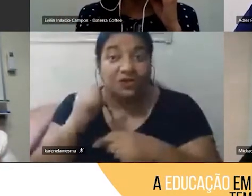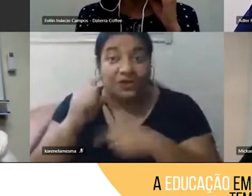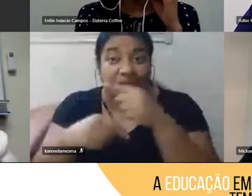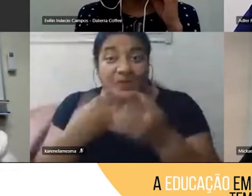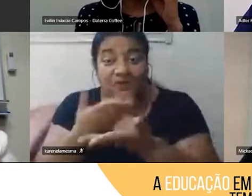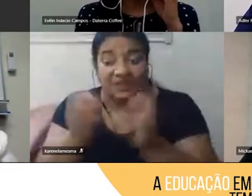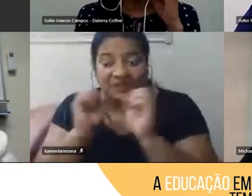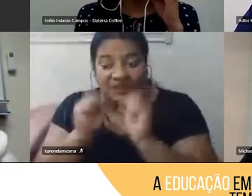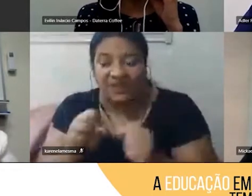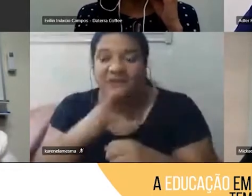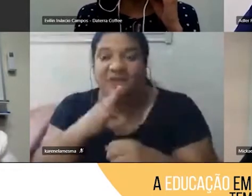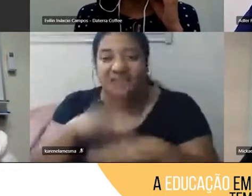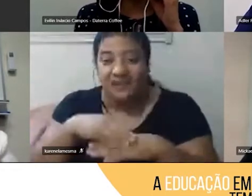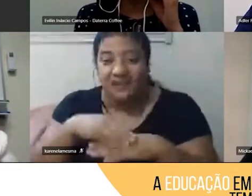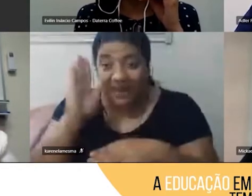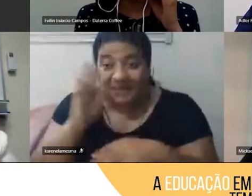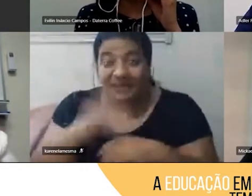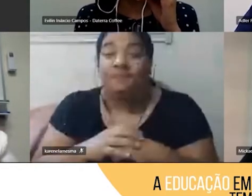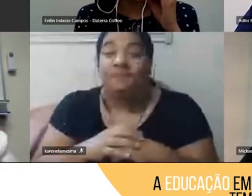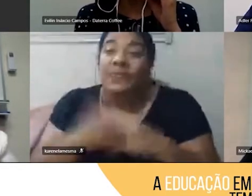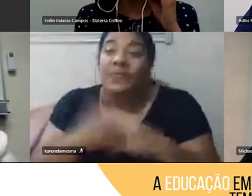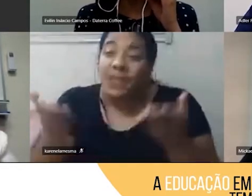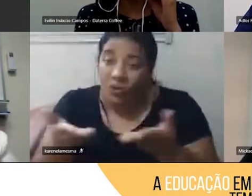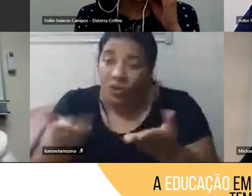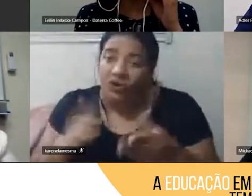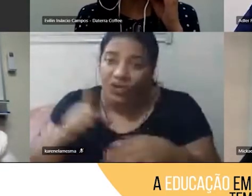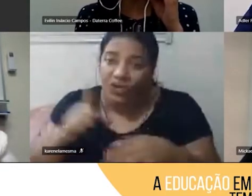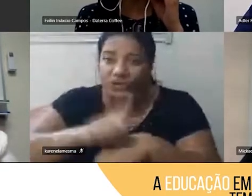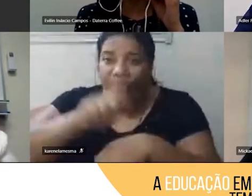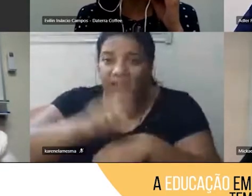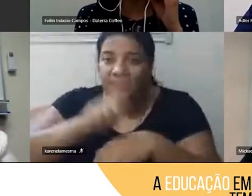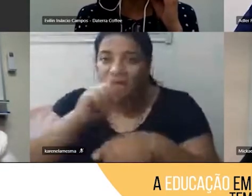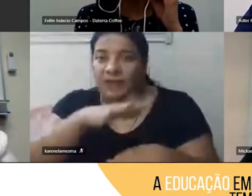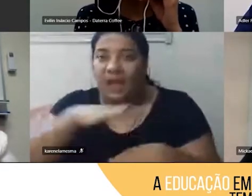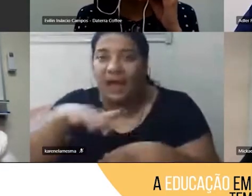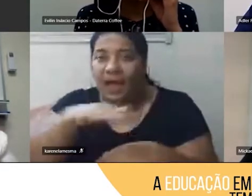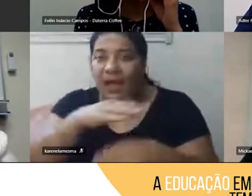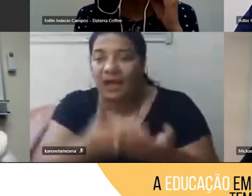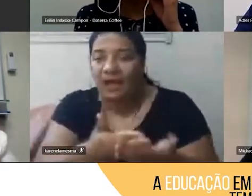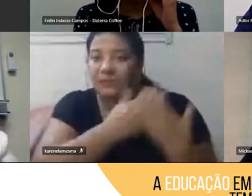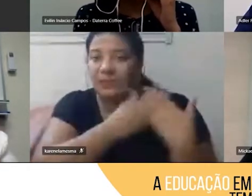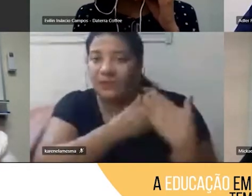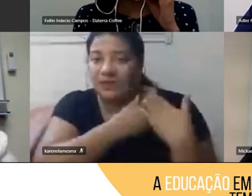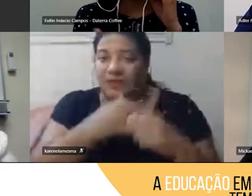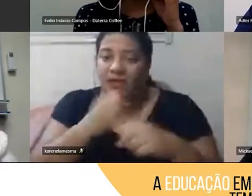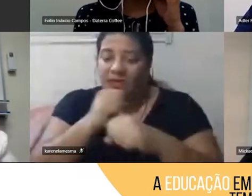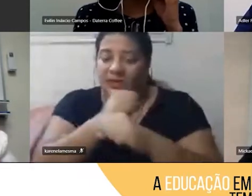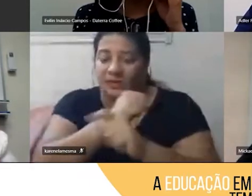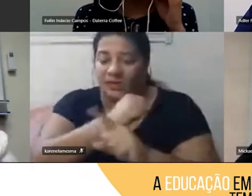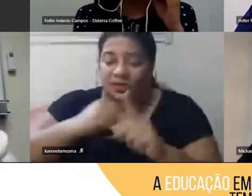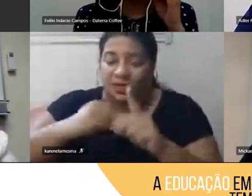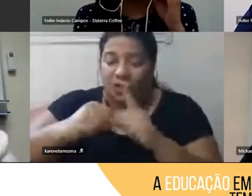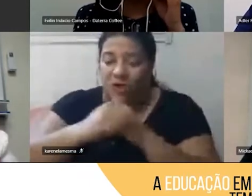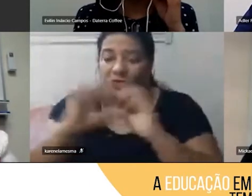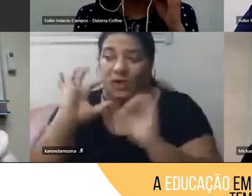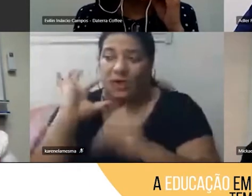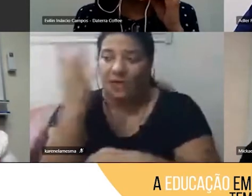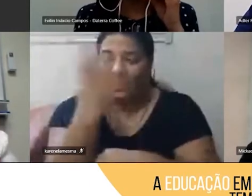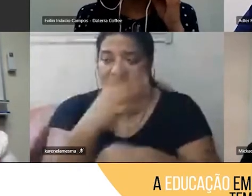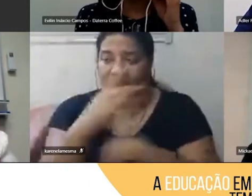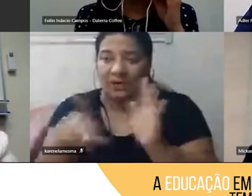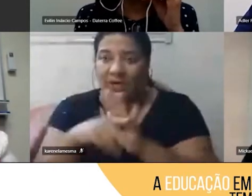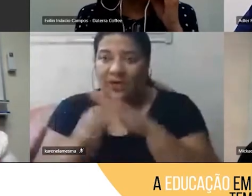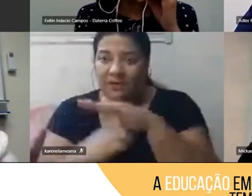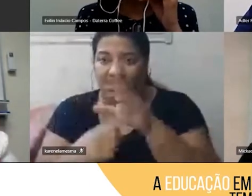convidados. E, atualmente, eu faço a gestão da área de responsabilidade socioambiental da Daterra. E, para quem está aqui hoje ouvindo